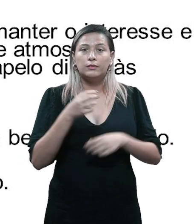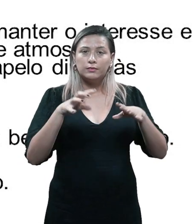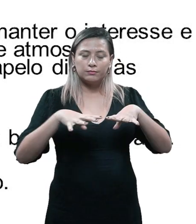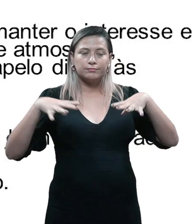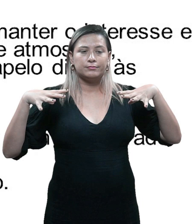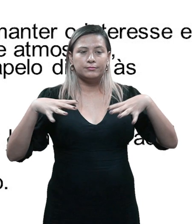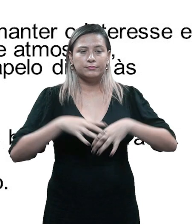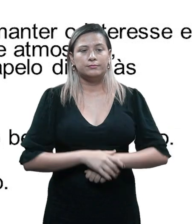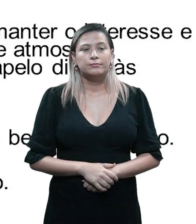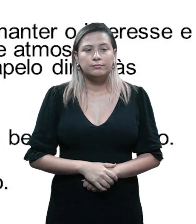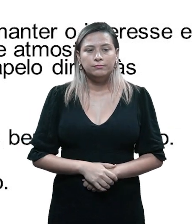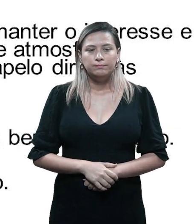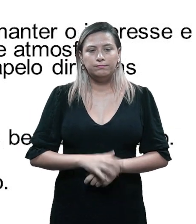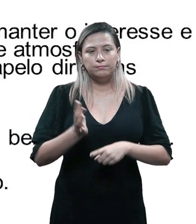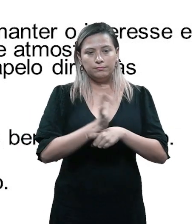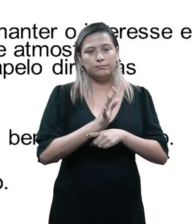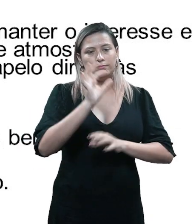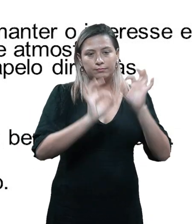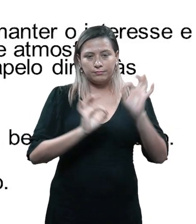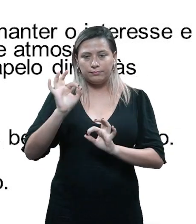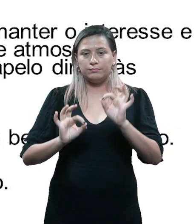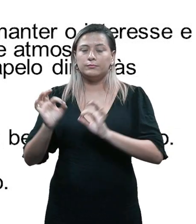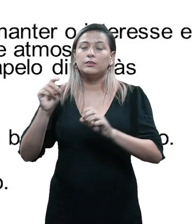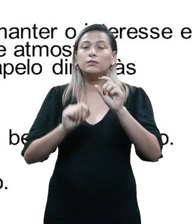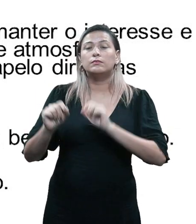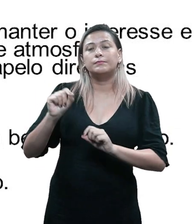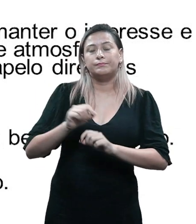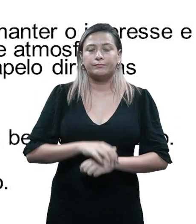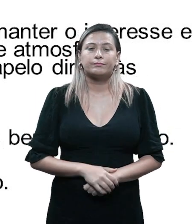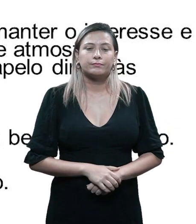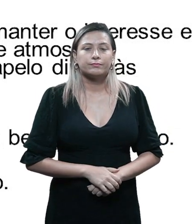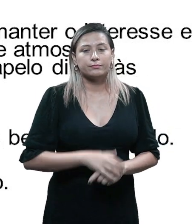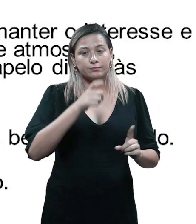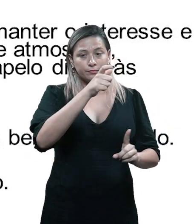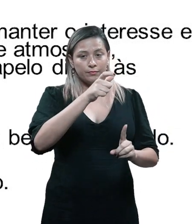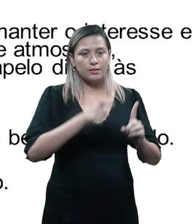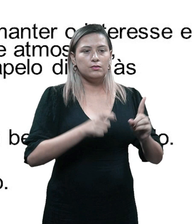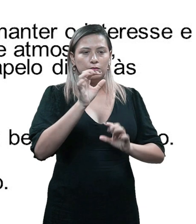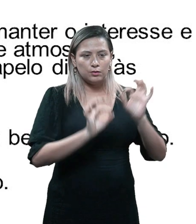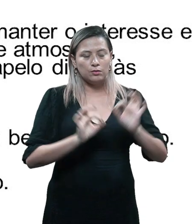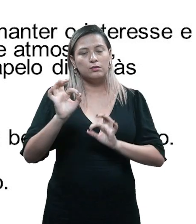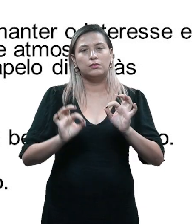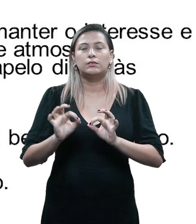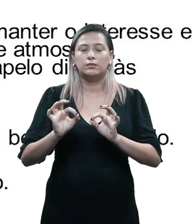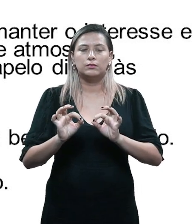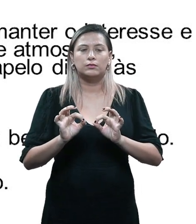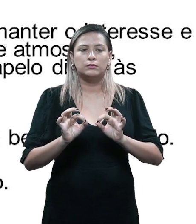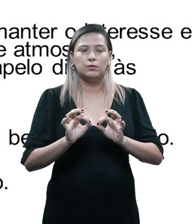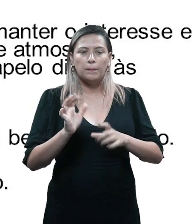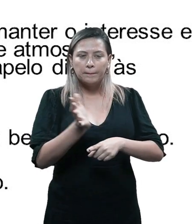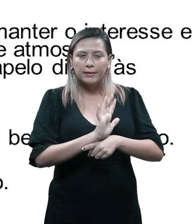Então, a cena de preparação é aquela em que os personagens se preparam para uma cena dramática.